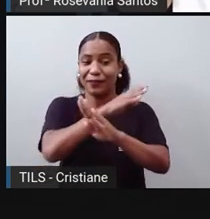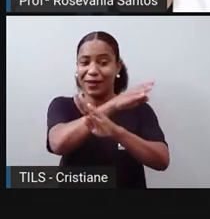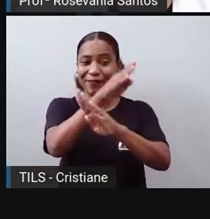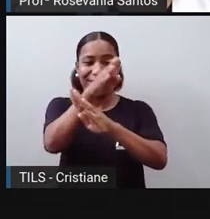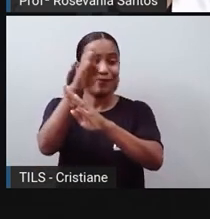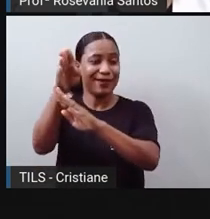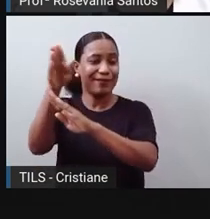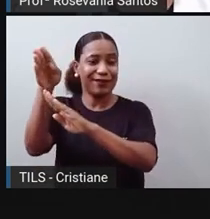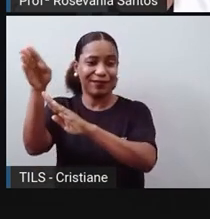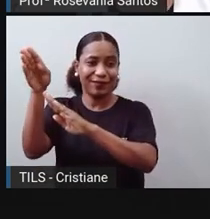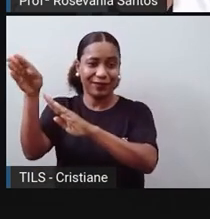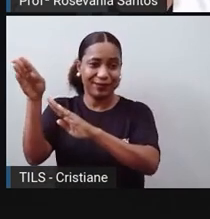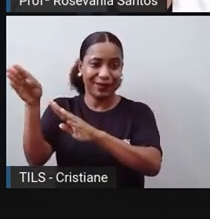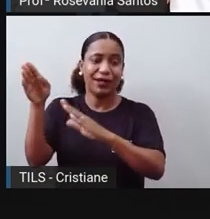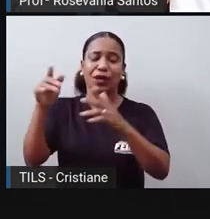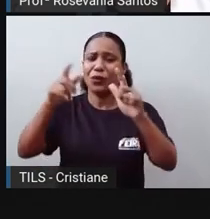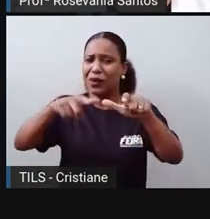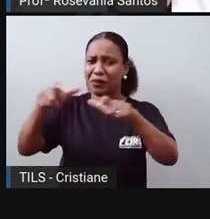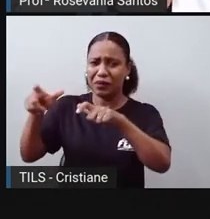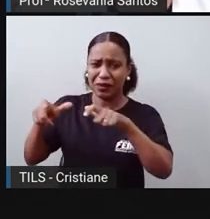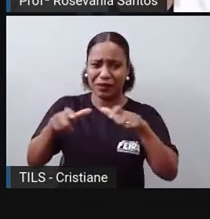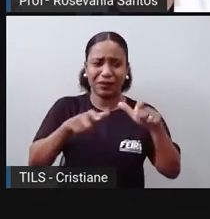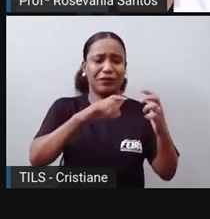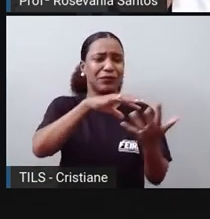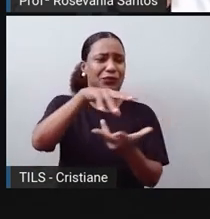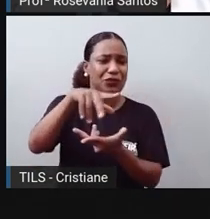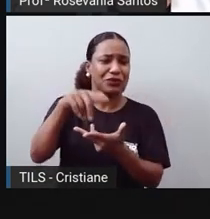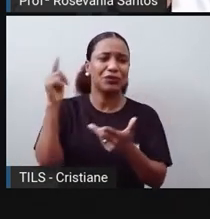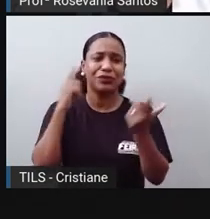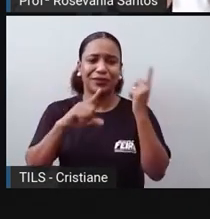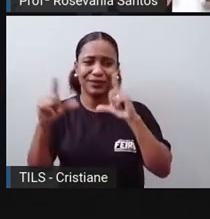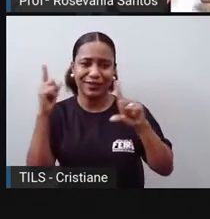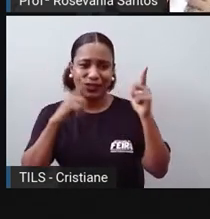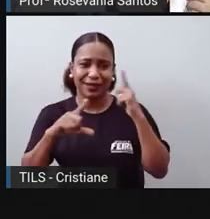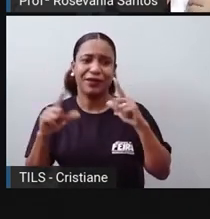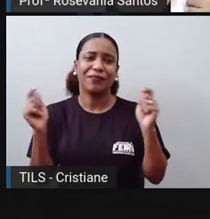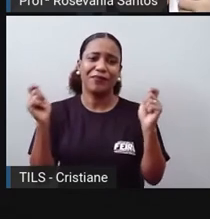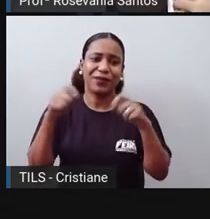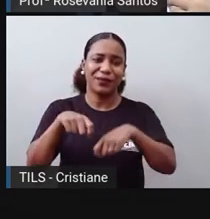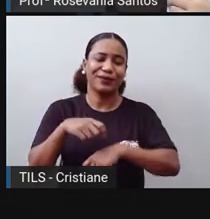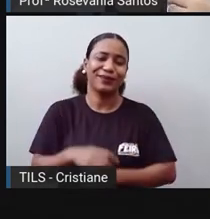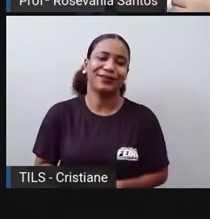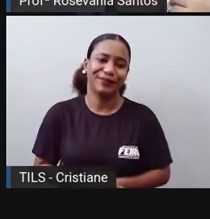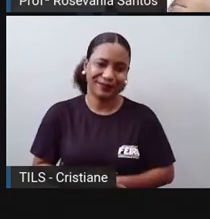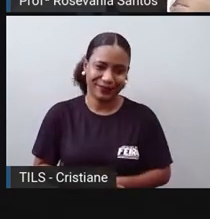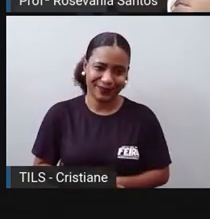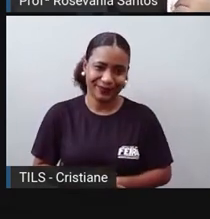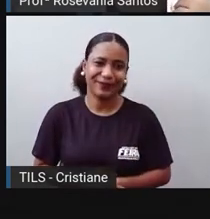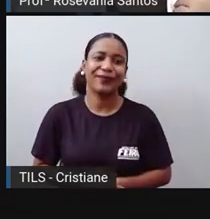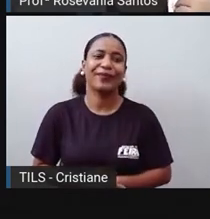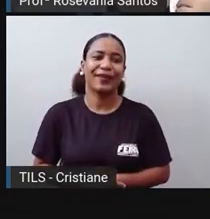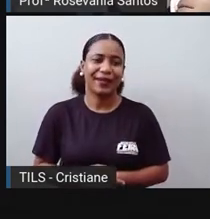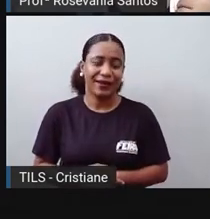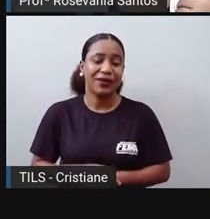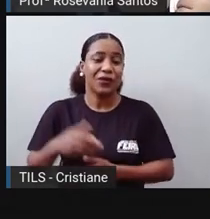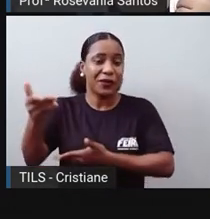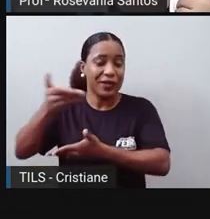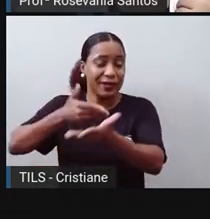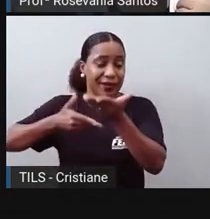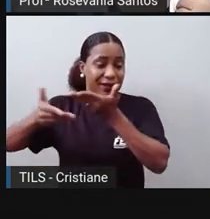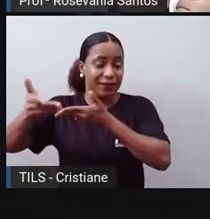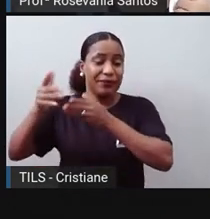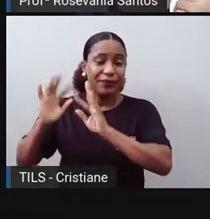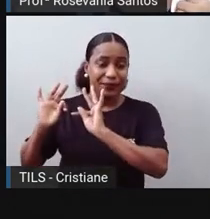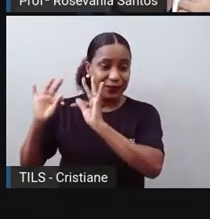rapidamente chego a qualquer canto do mundo, né, através desses recursos, o intercâmbio tecnológico, principalmente